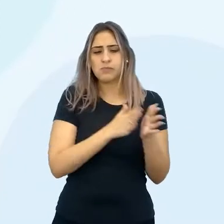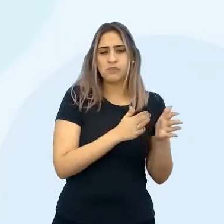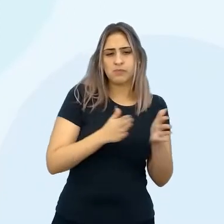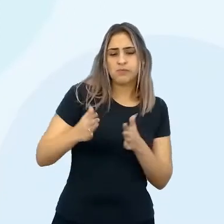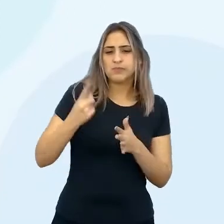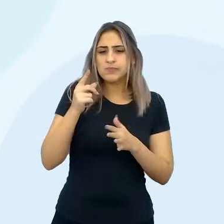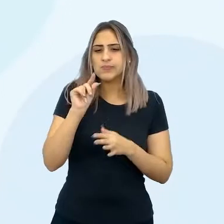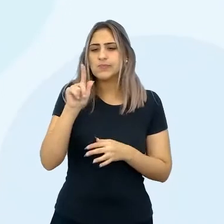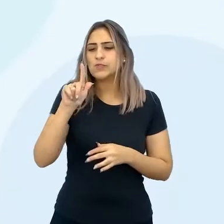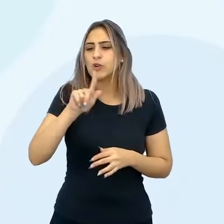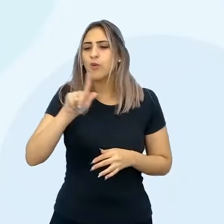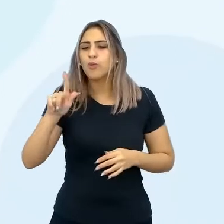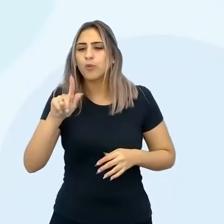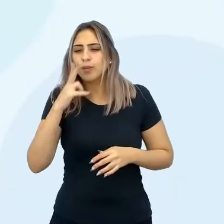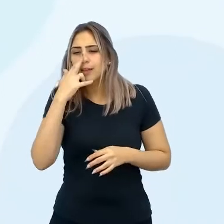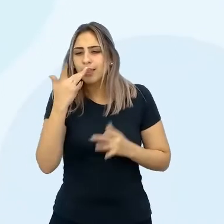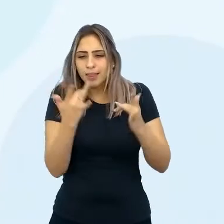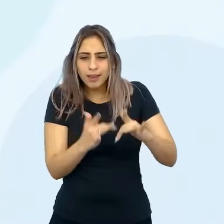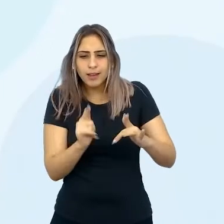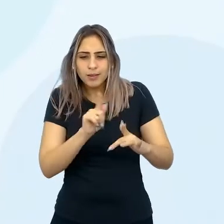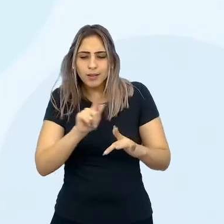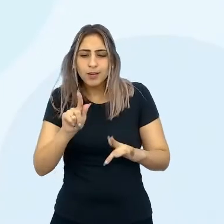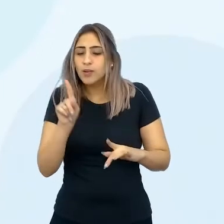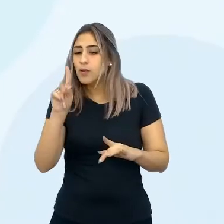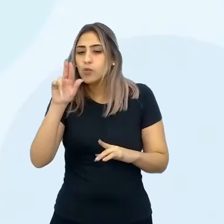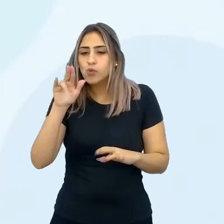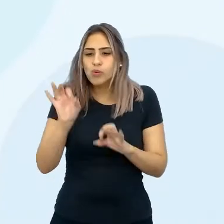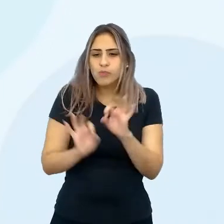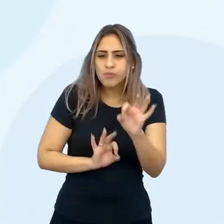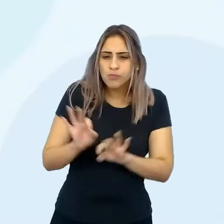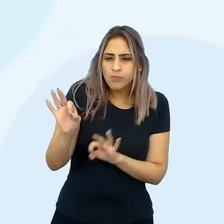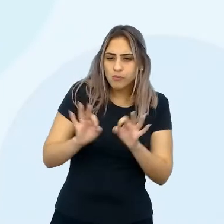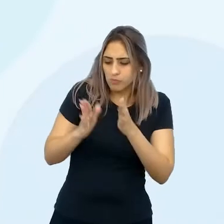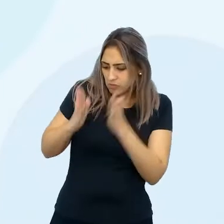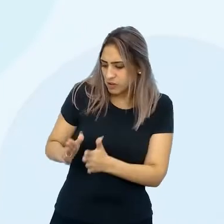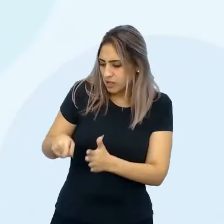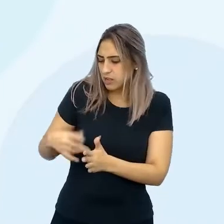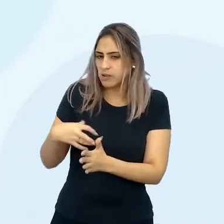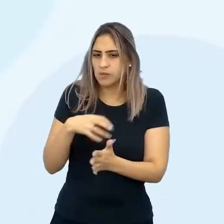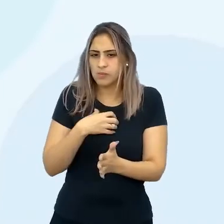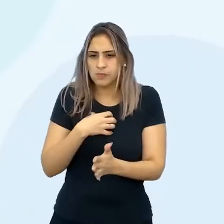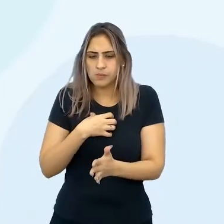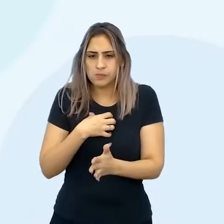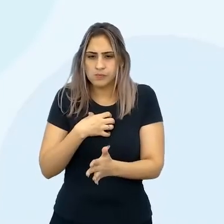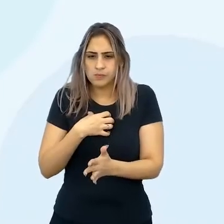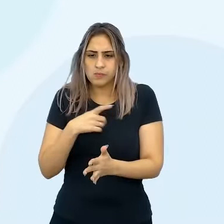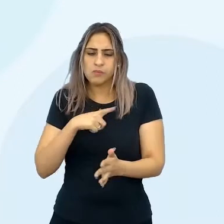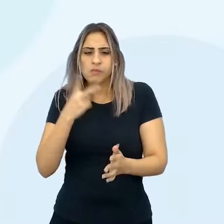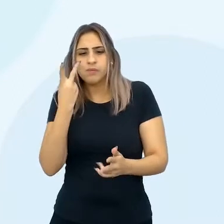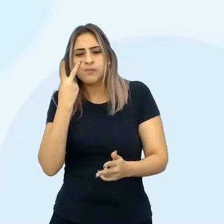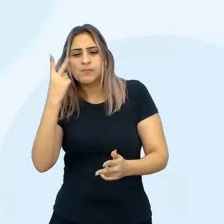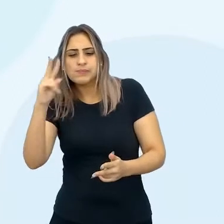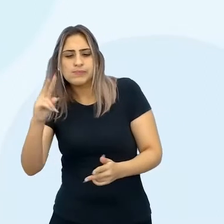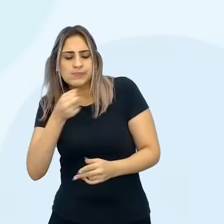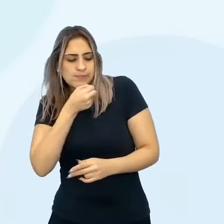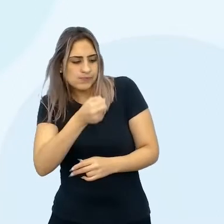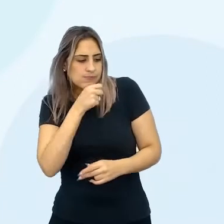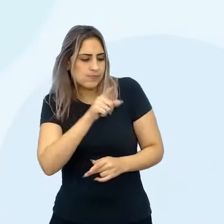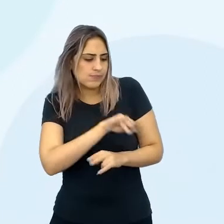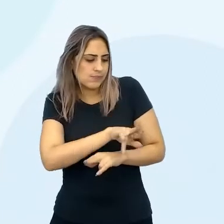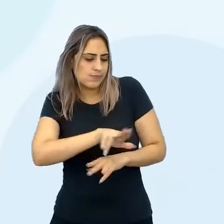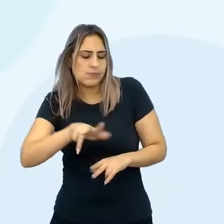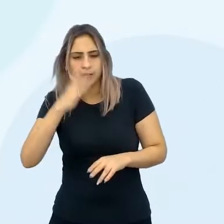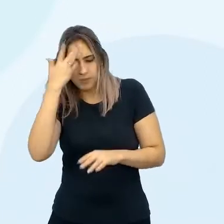gordurinha. O que é essa gordurinha? Nunca coloco um cronograma muito cravado. Tipo, ah, eu tenho dois dias para entrevistar tantas